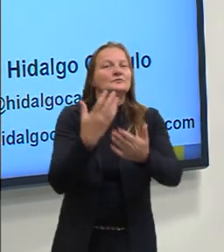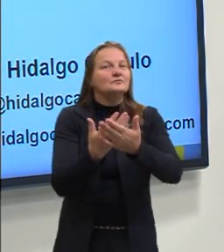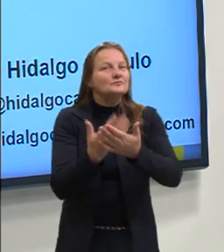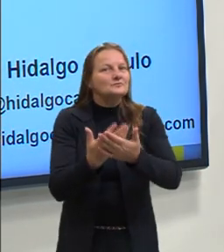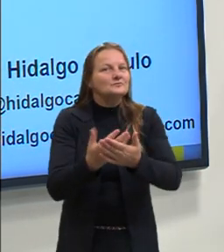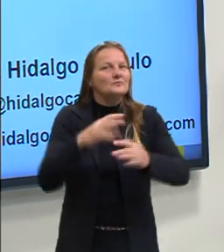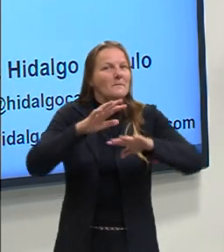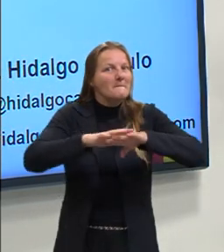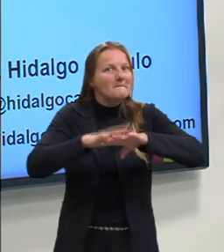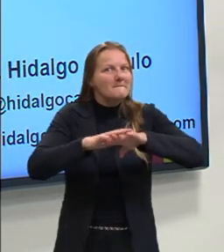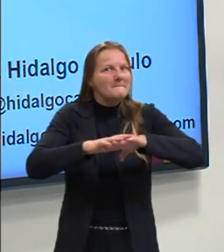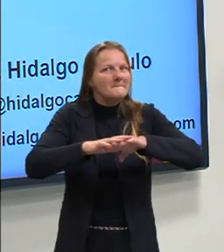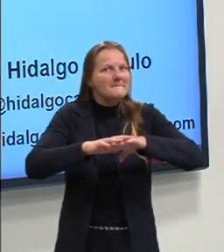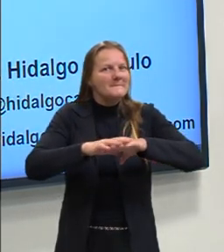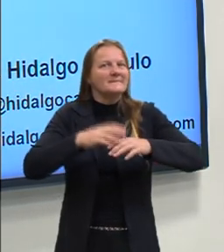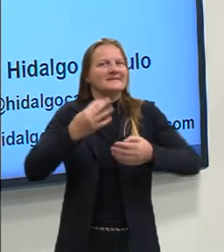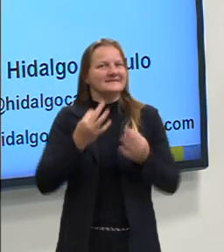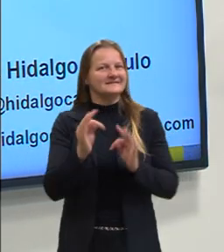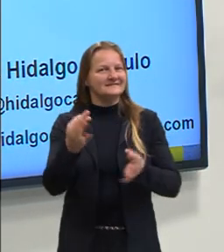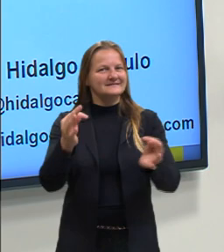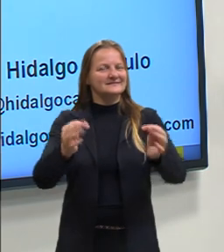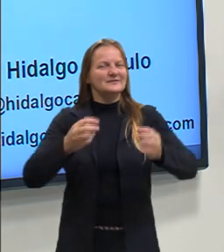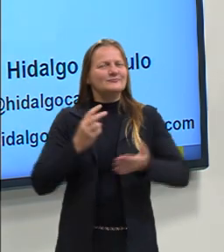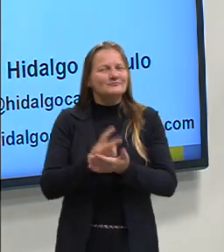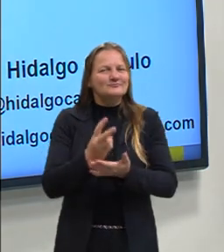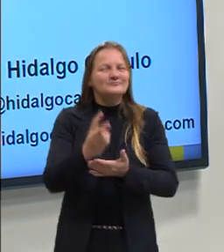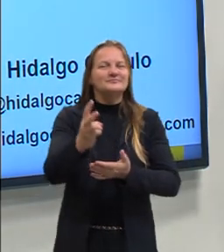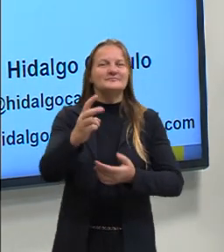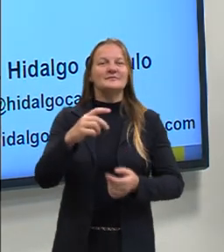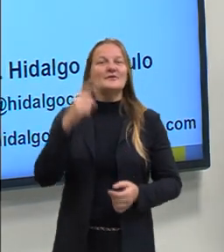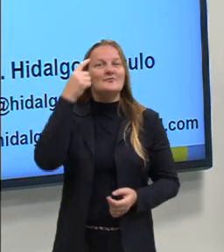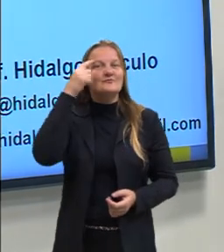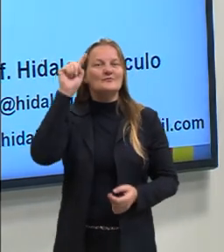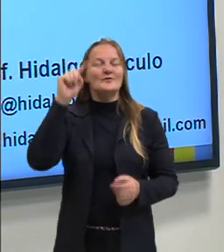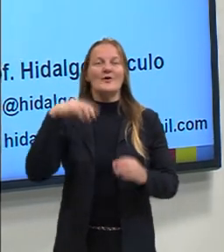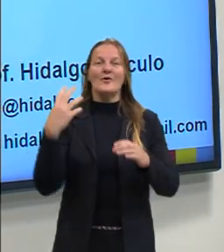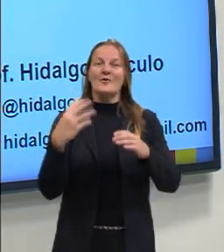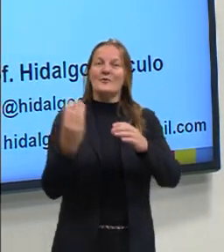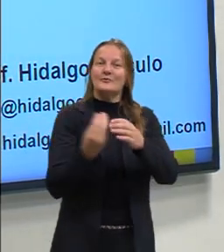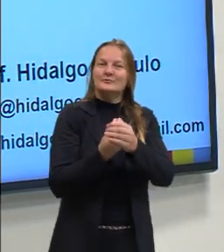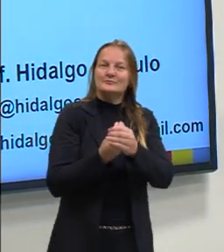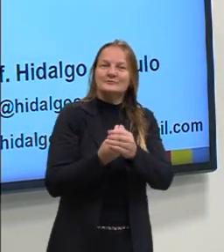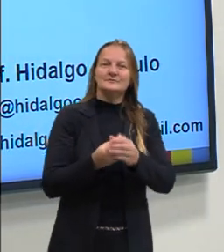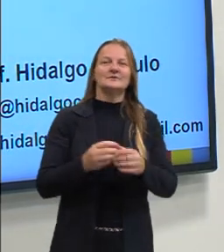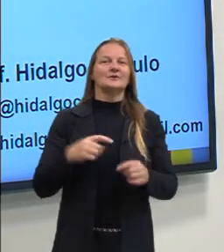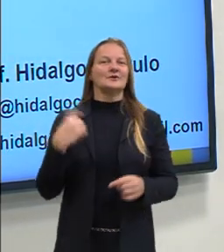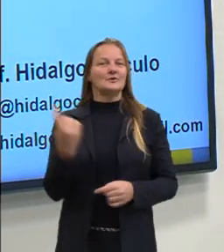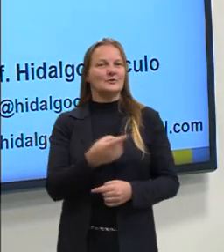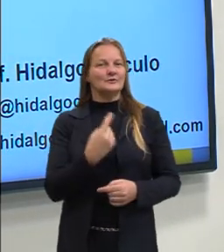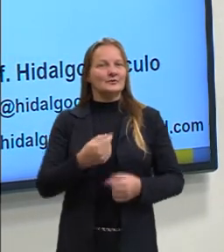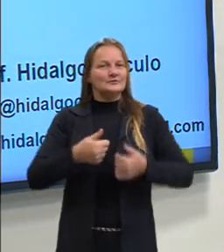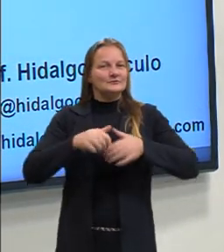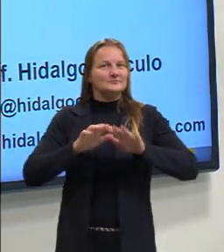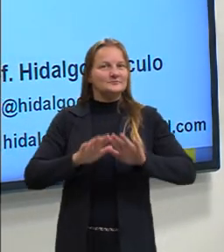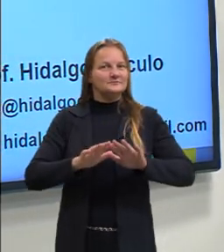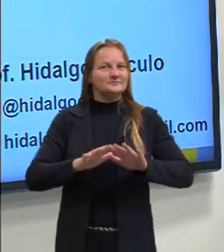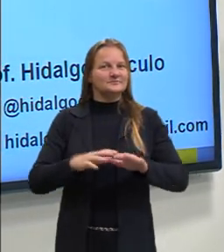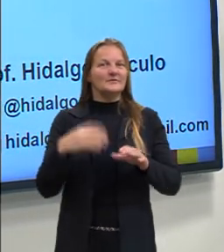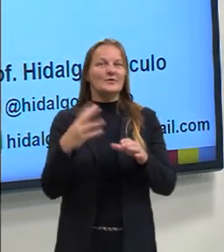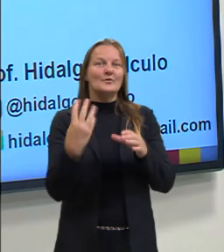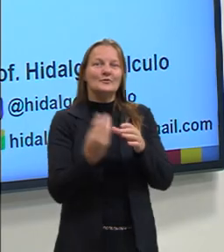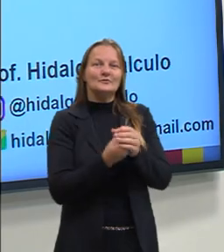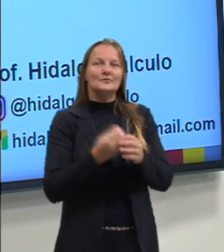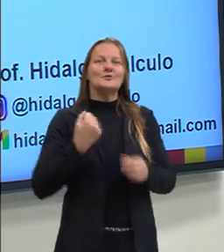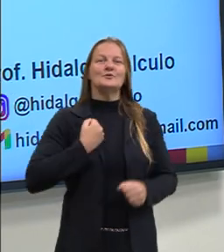tecnologias, hoje então nós vamos dar continuidade à ideia de conjuntos, no entanto vamos especificar o conjunto dos